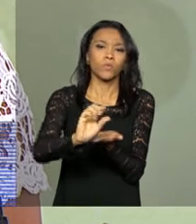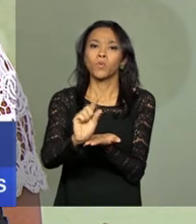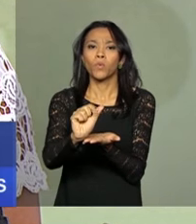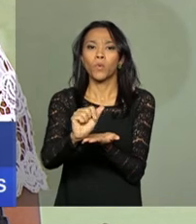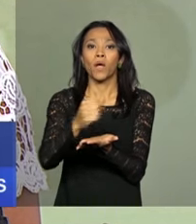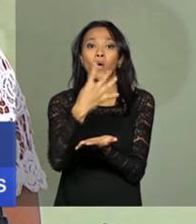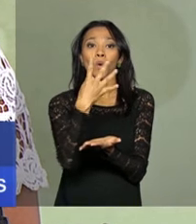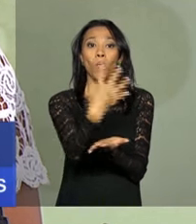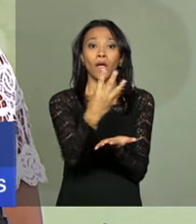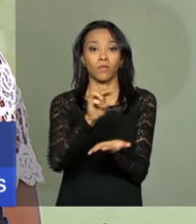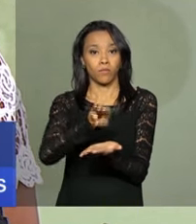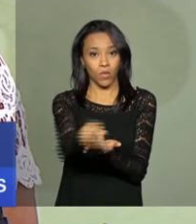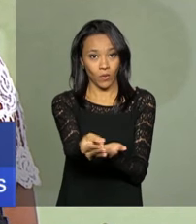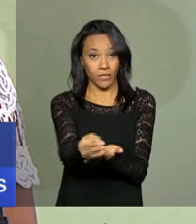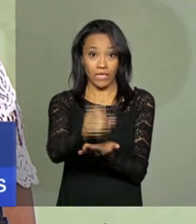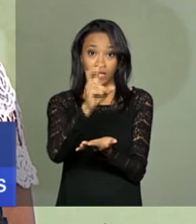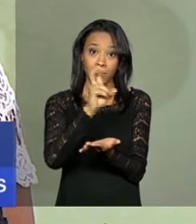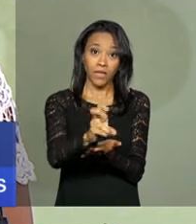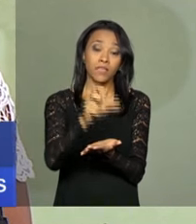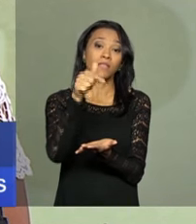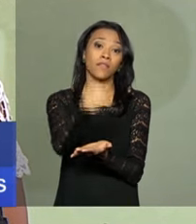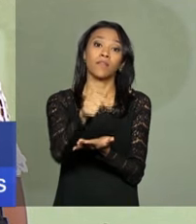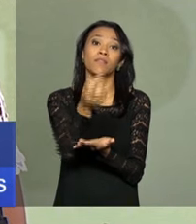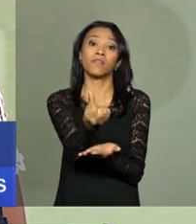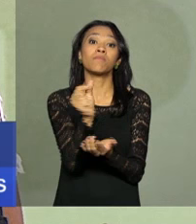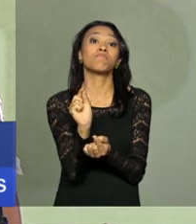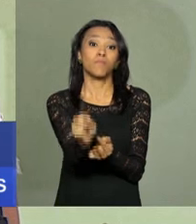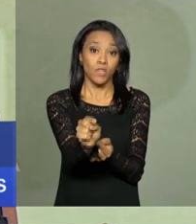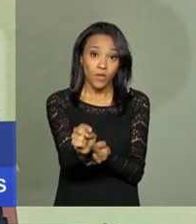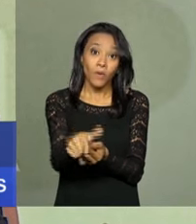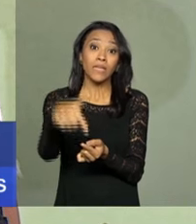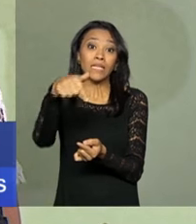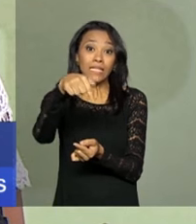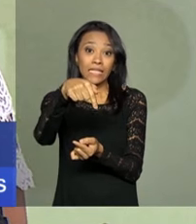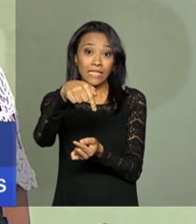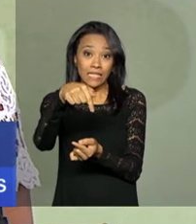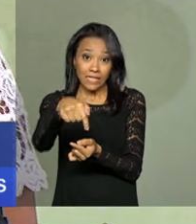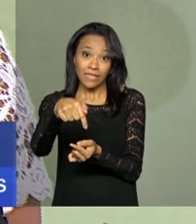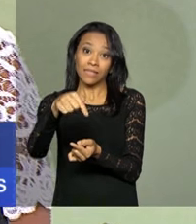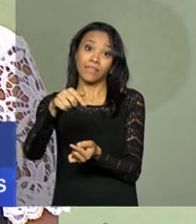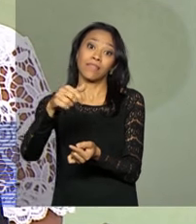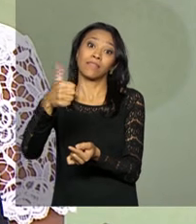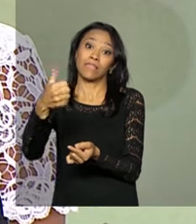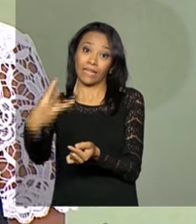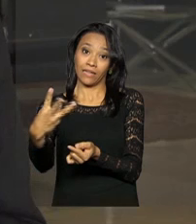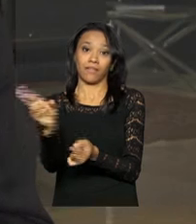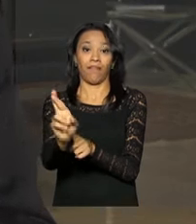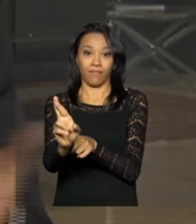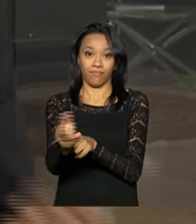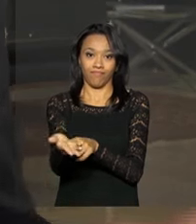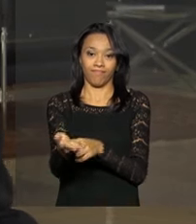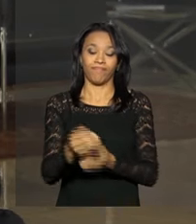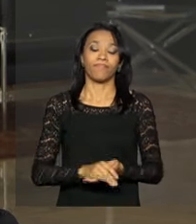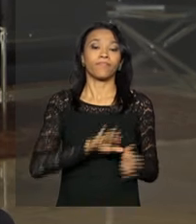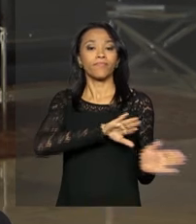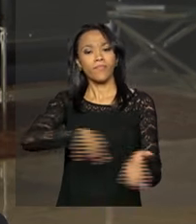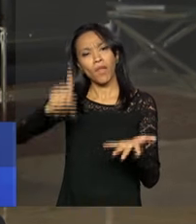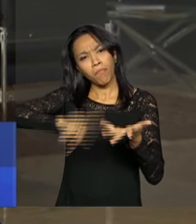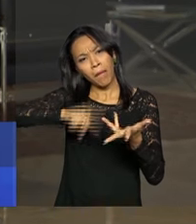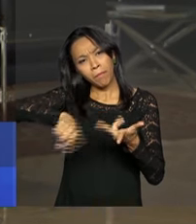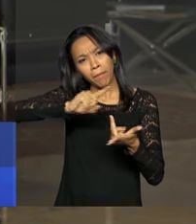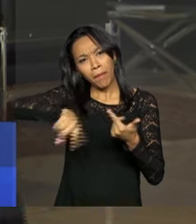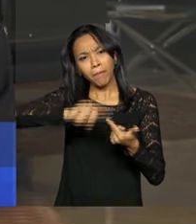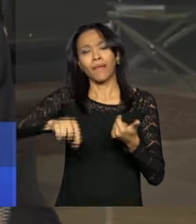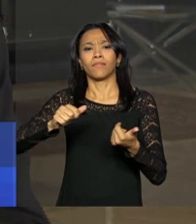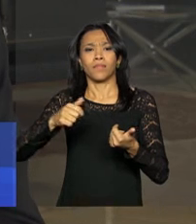4.576.713 reais. Além das ações voltadas